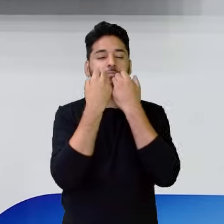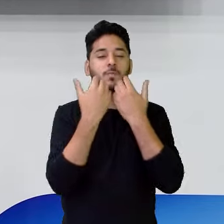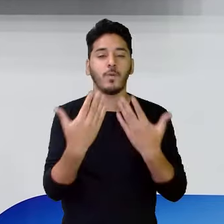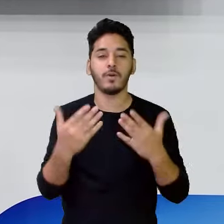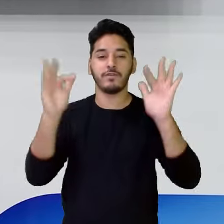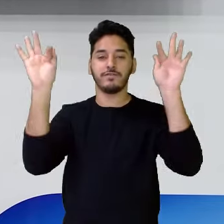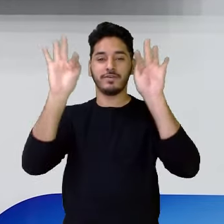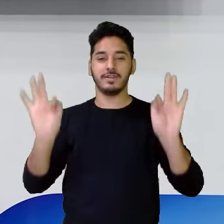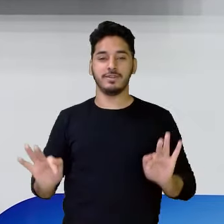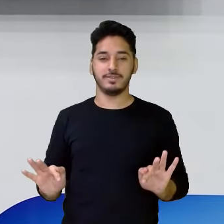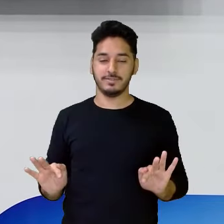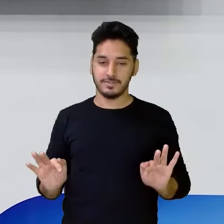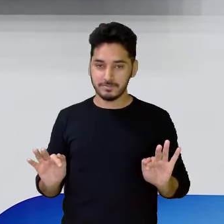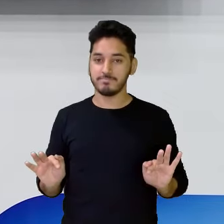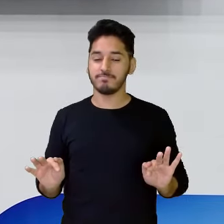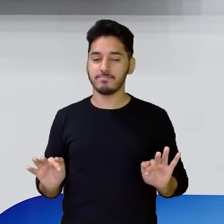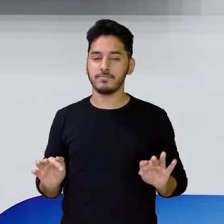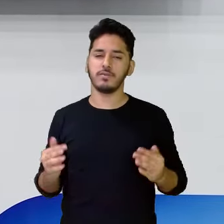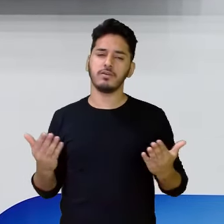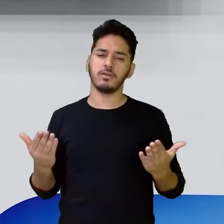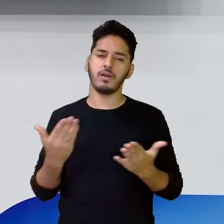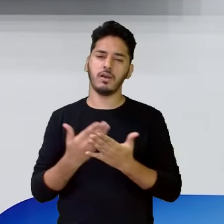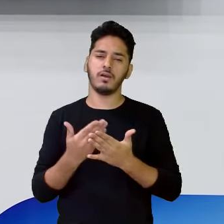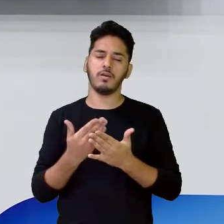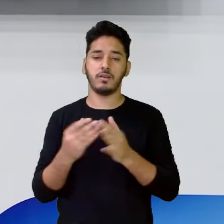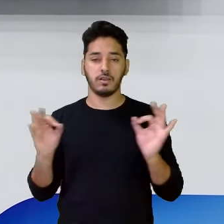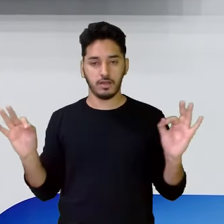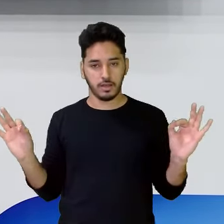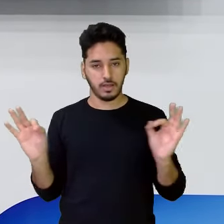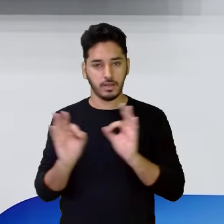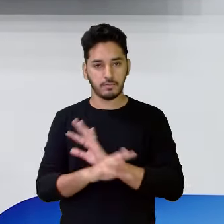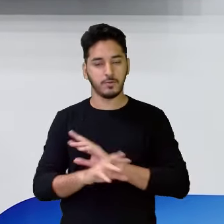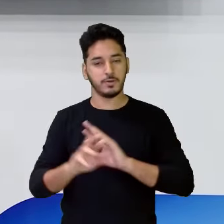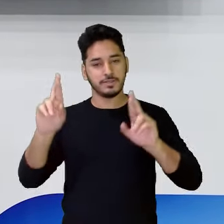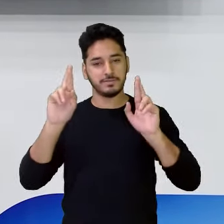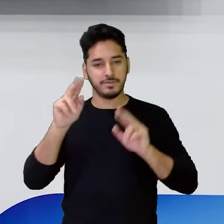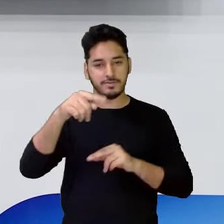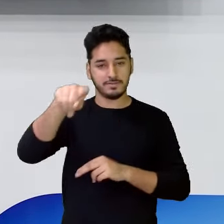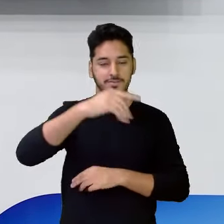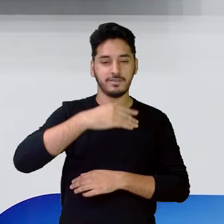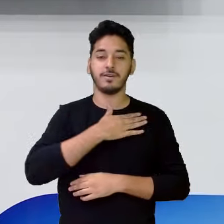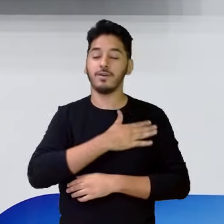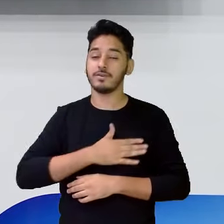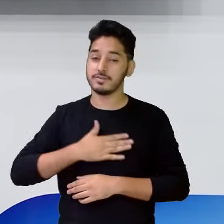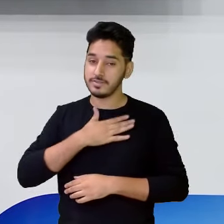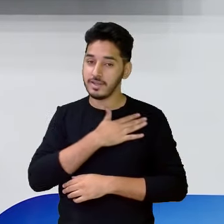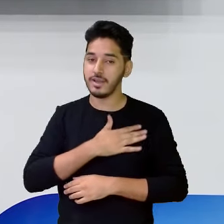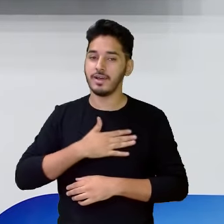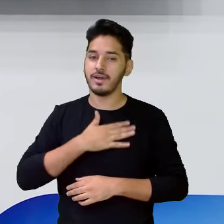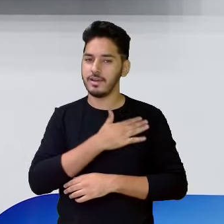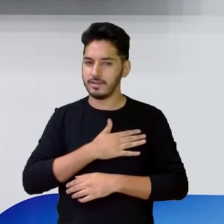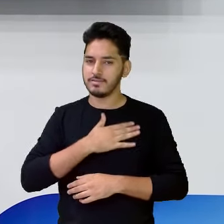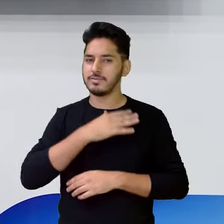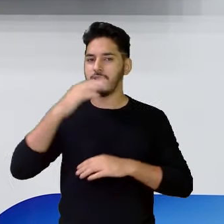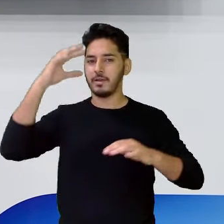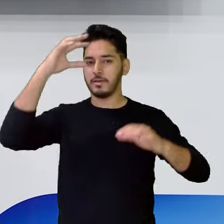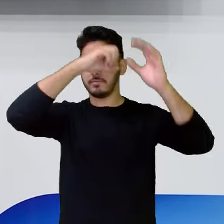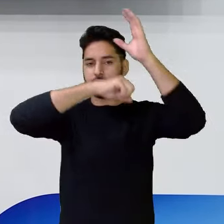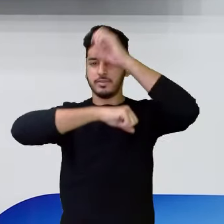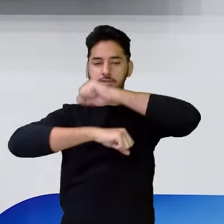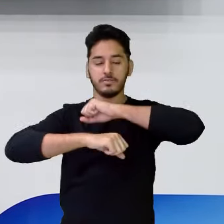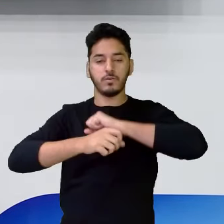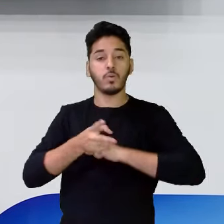felizes como você é. Nossa aula vai ficando por aqui. Espero que vocês tenham gostado. Espero que vocês tenham aprendido. Continua